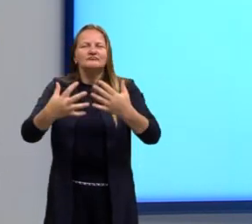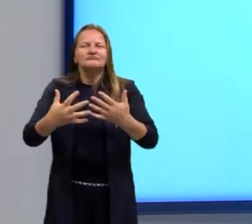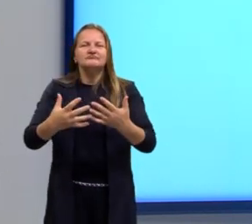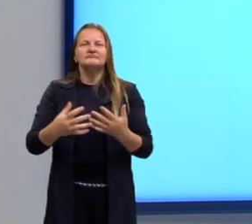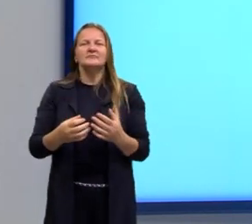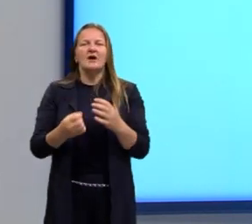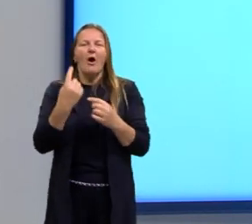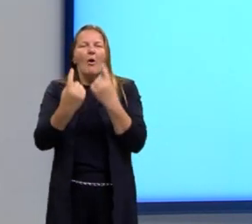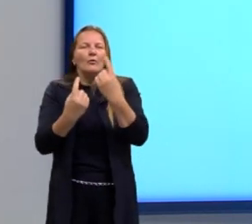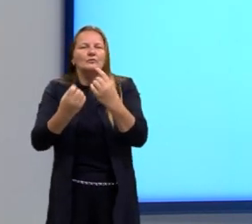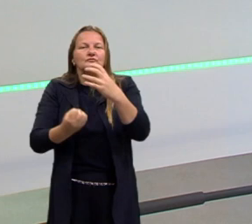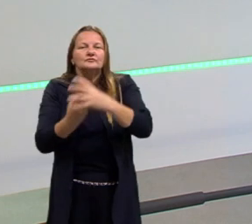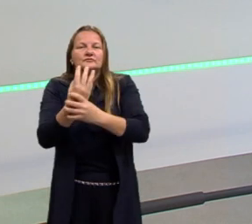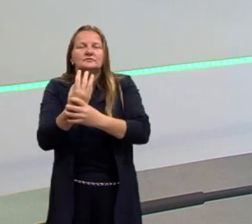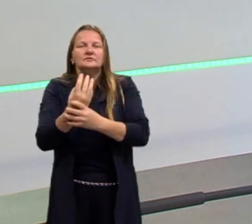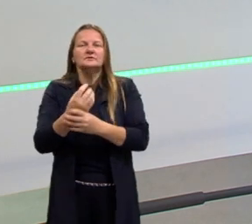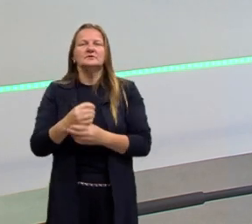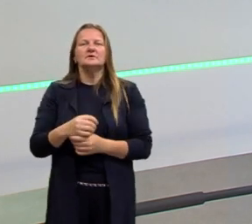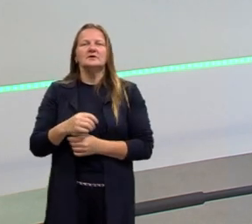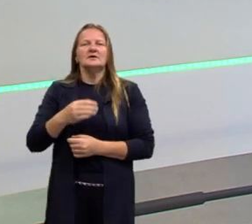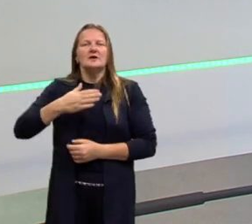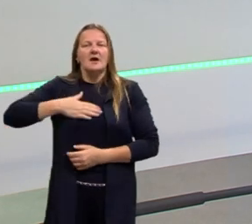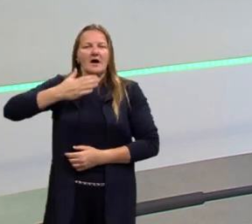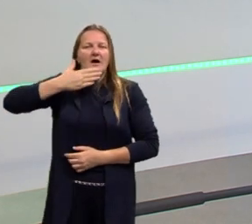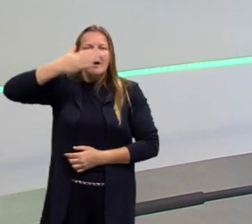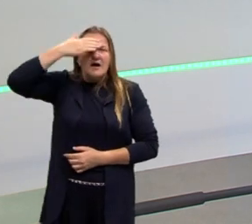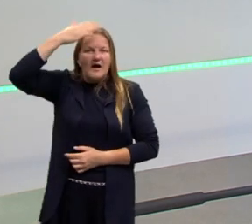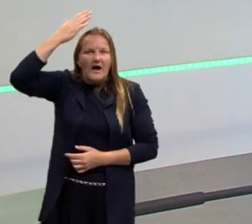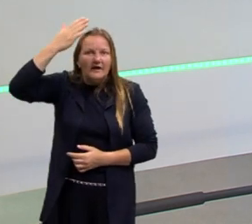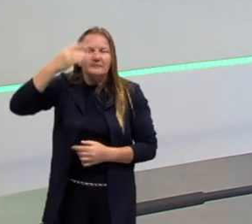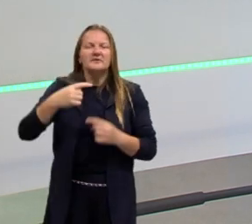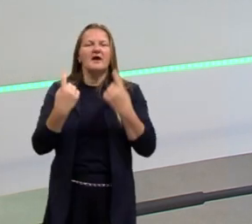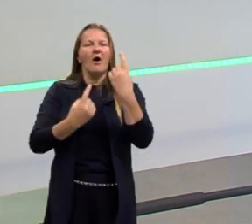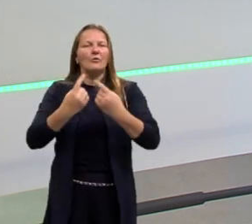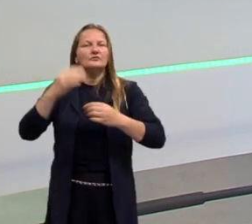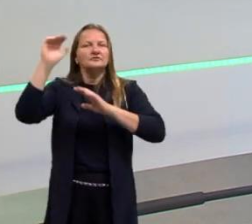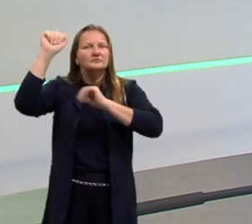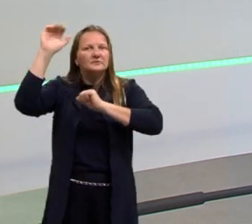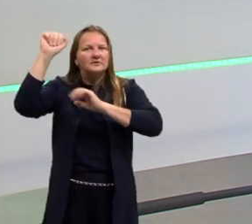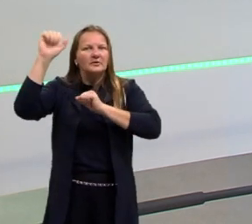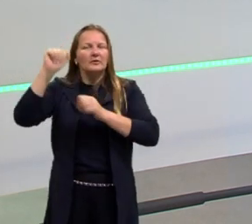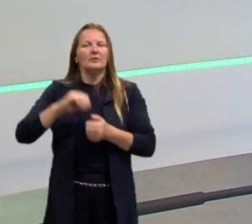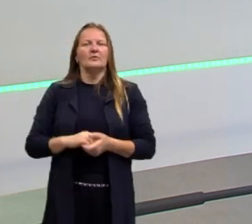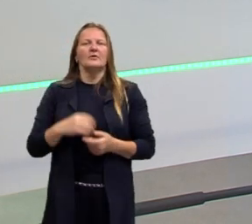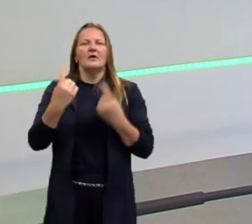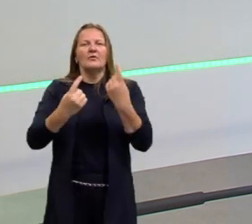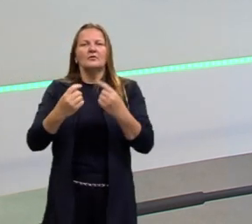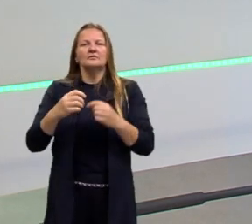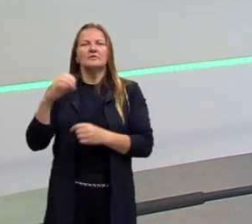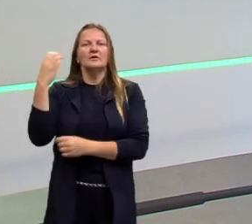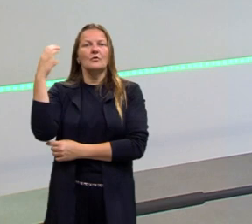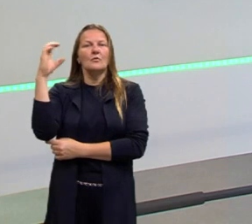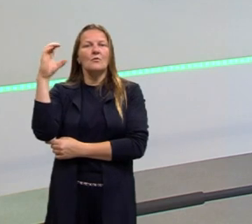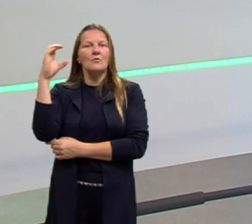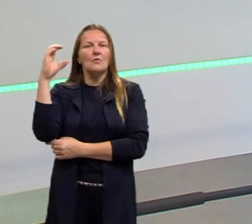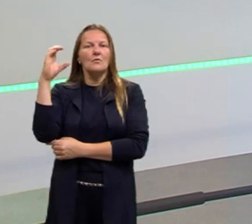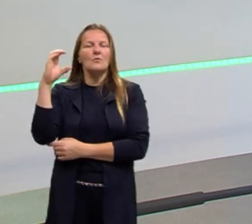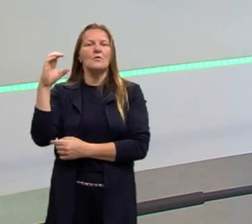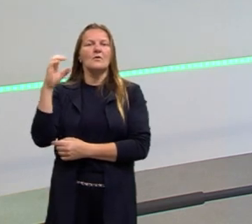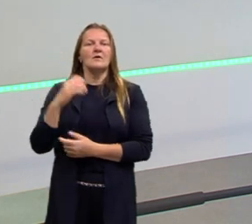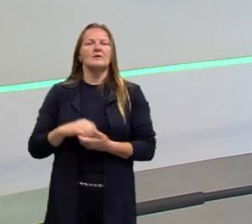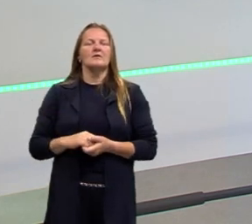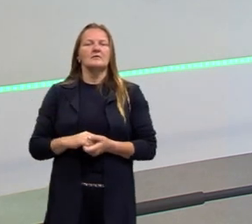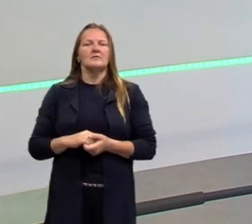Alguns dizem que é dos árabes, outros do próprio espanhol, outros, a Colômbia afirma que é da cultura